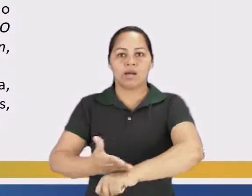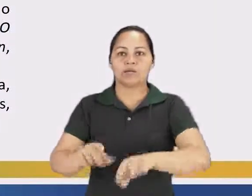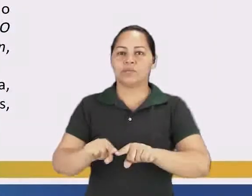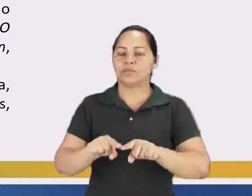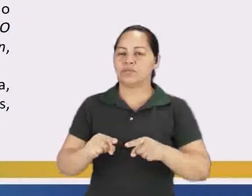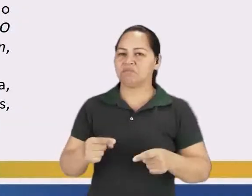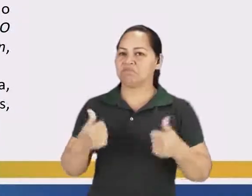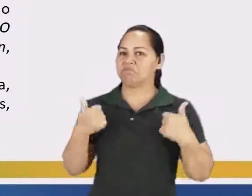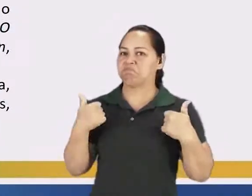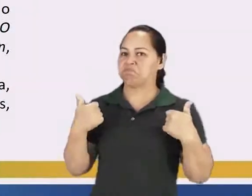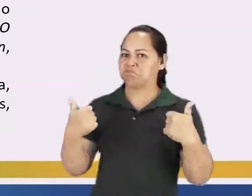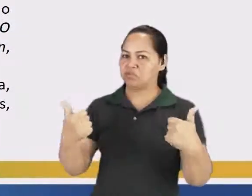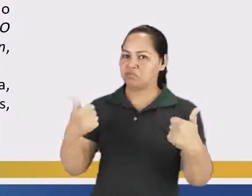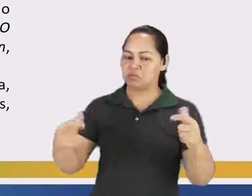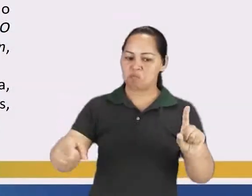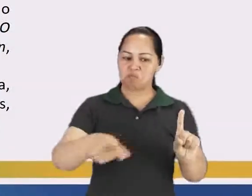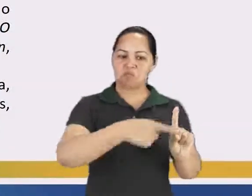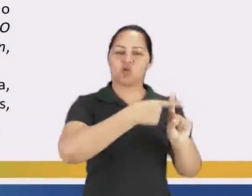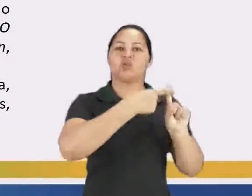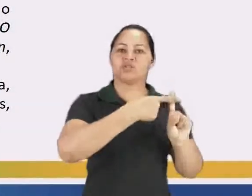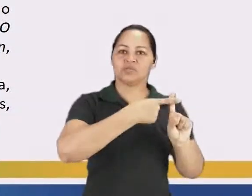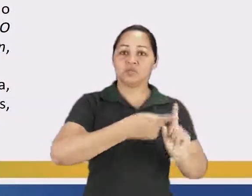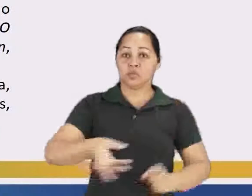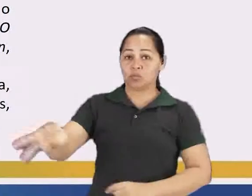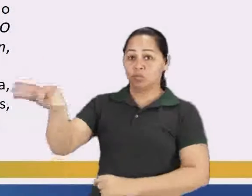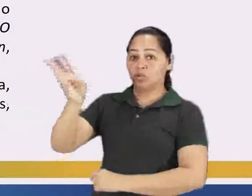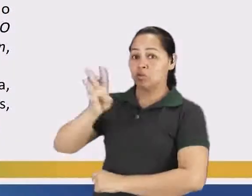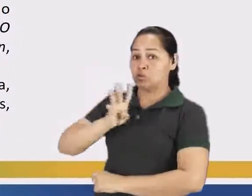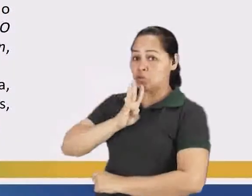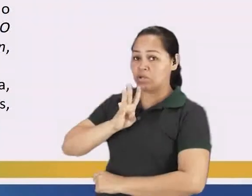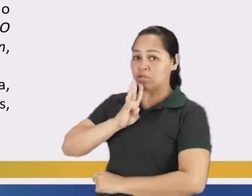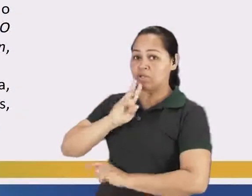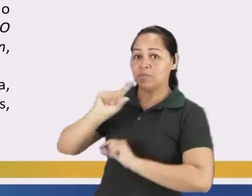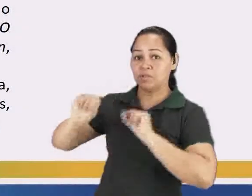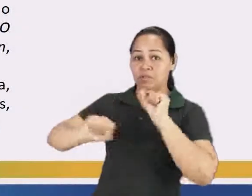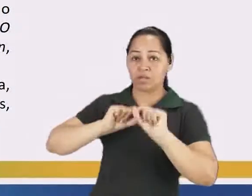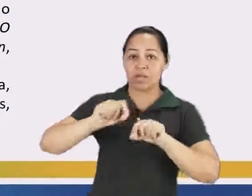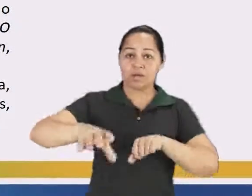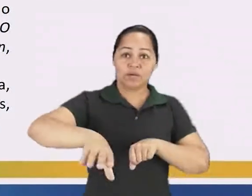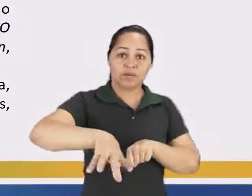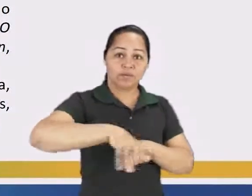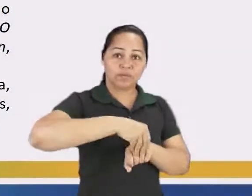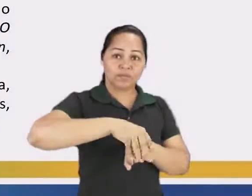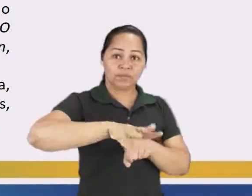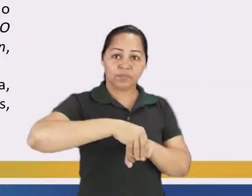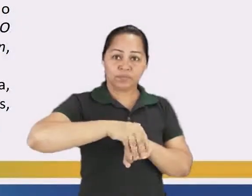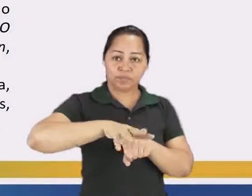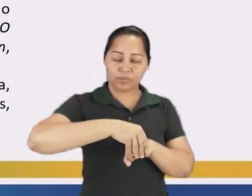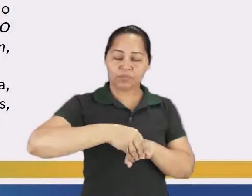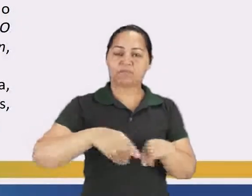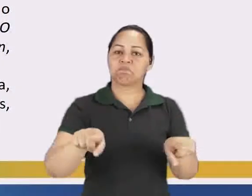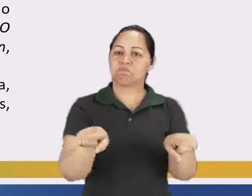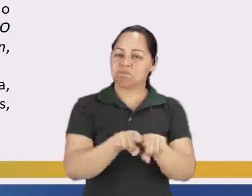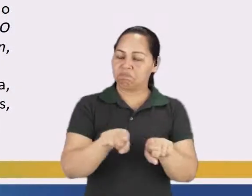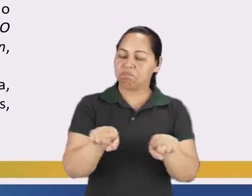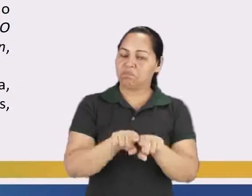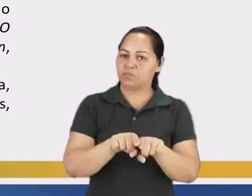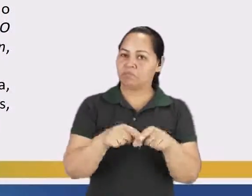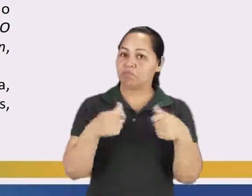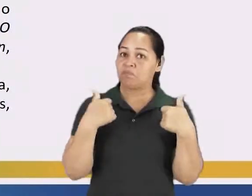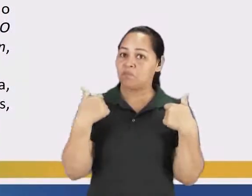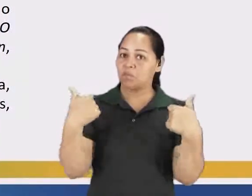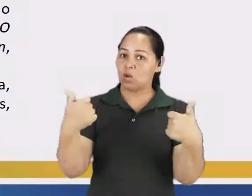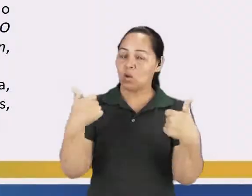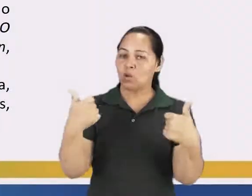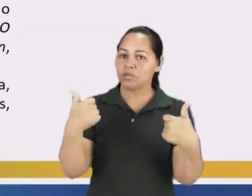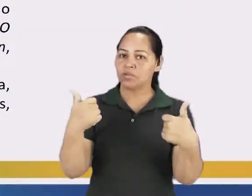muito bom. É muito bom porque o que nós colhemos a partir disso, vocês não fazem ideia, tá?